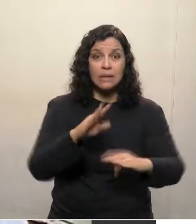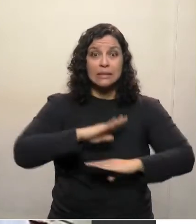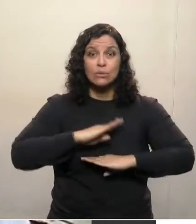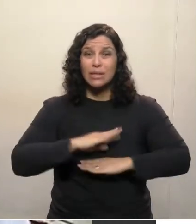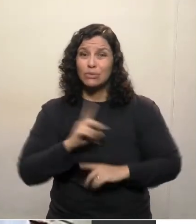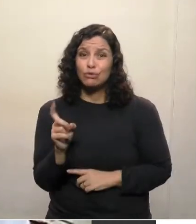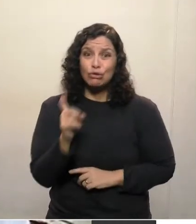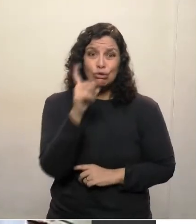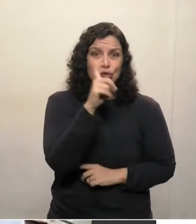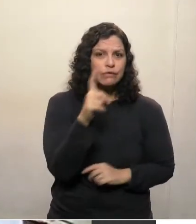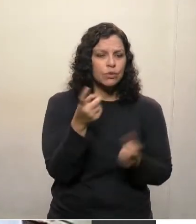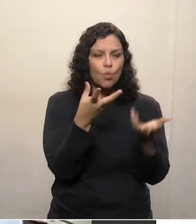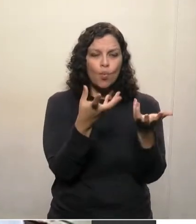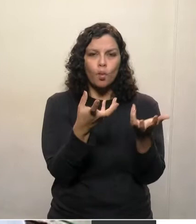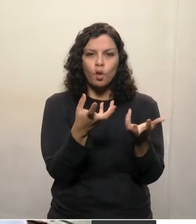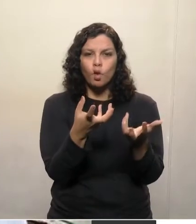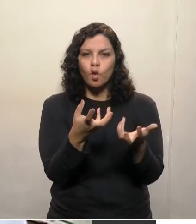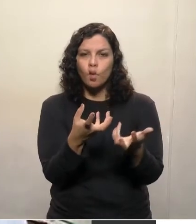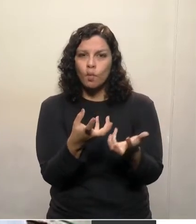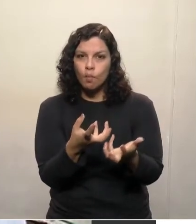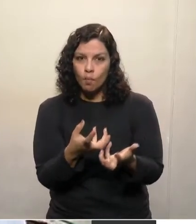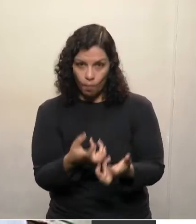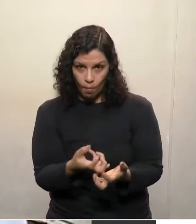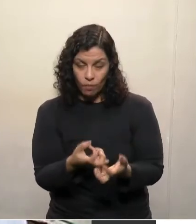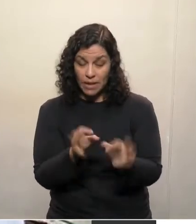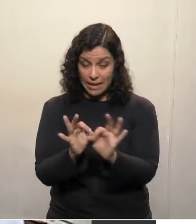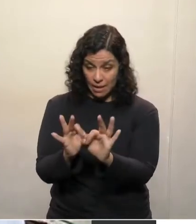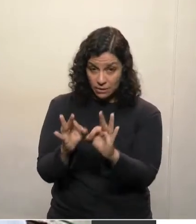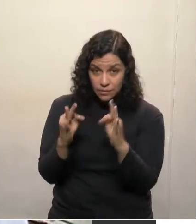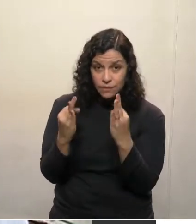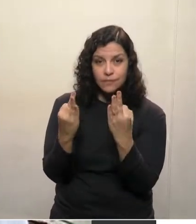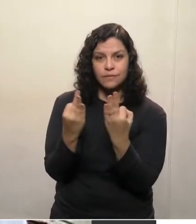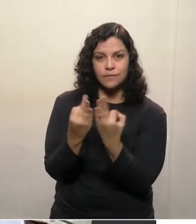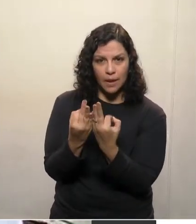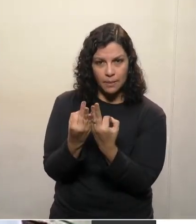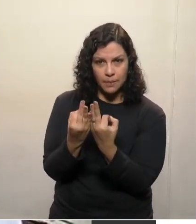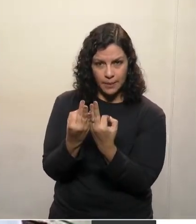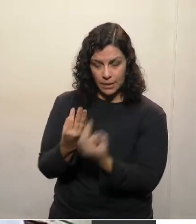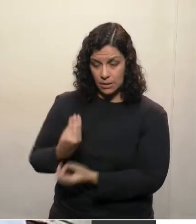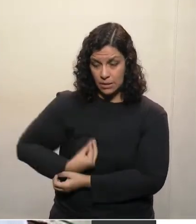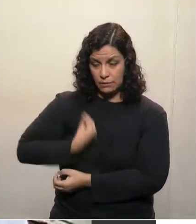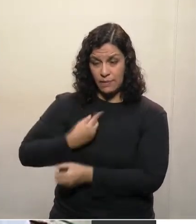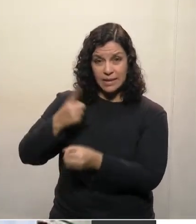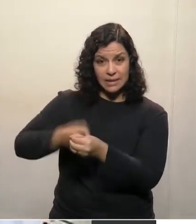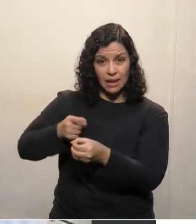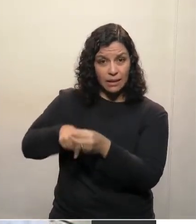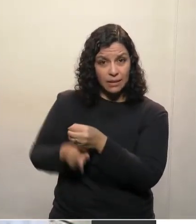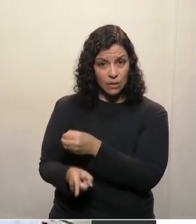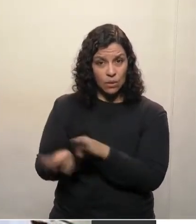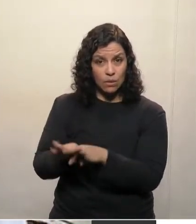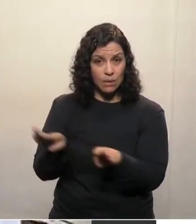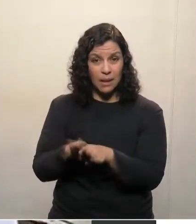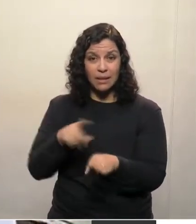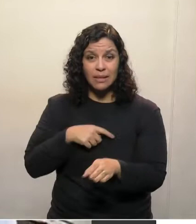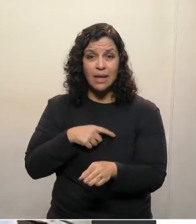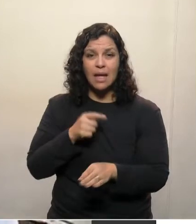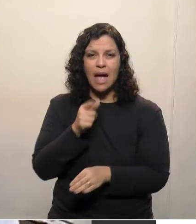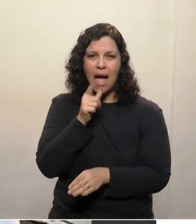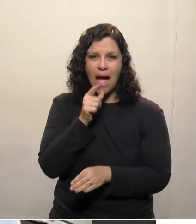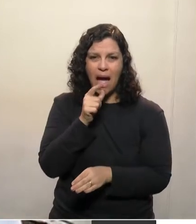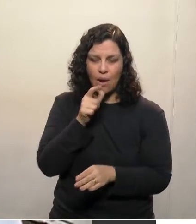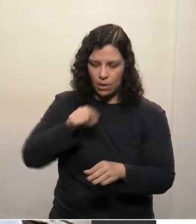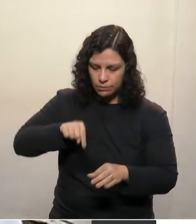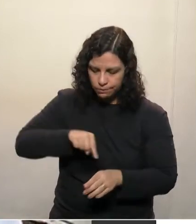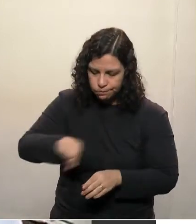muito preocupante. E as famílias que moram no interior, que têm os seus próprios poços d'água,